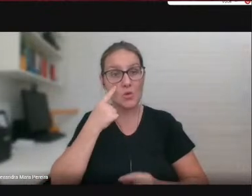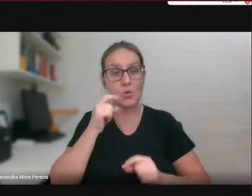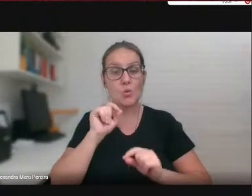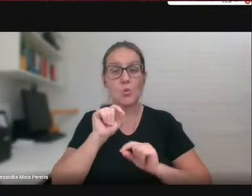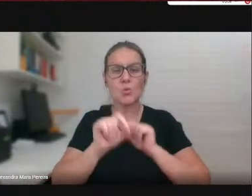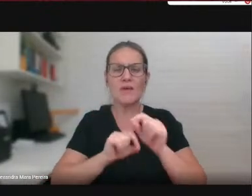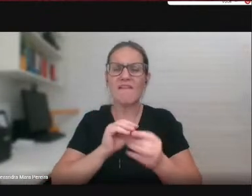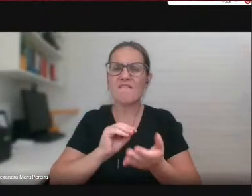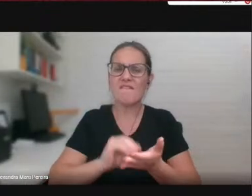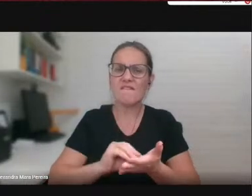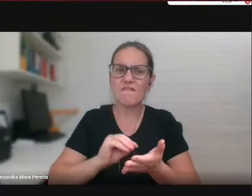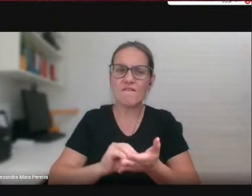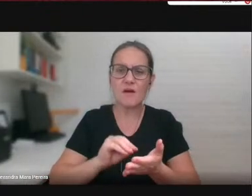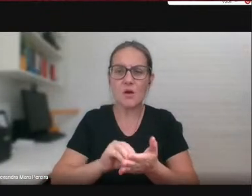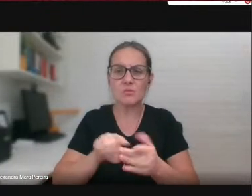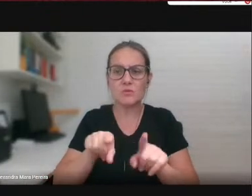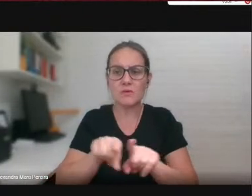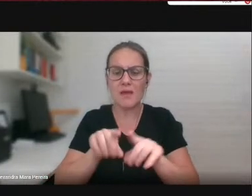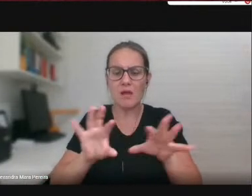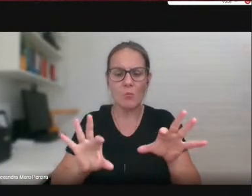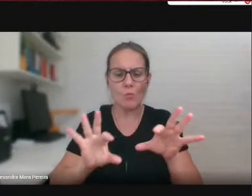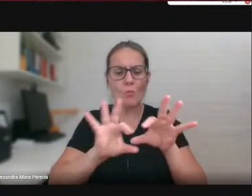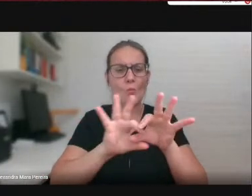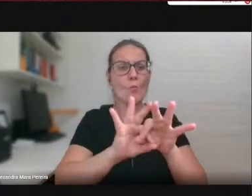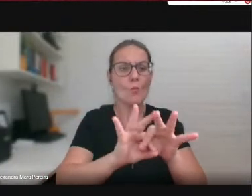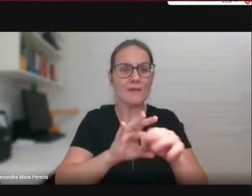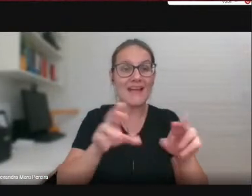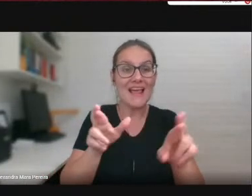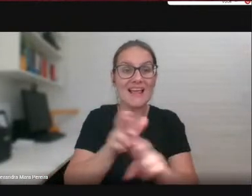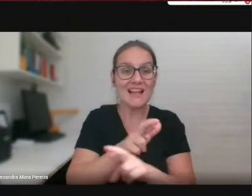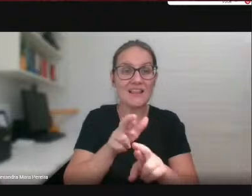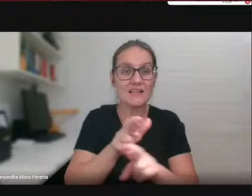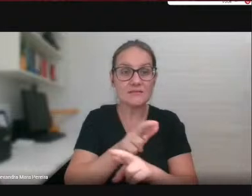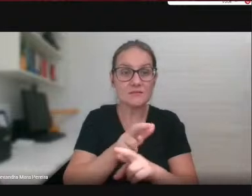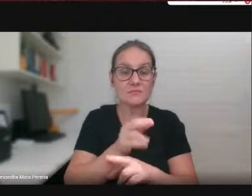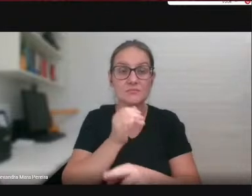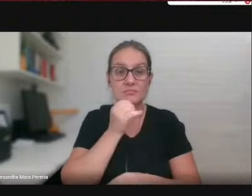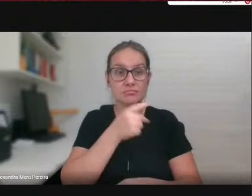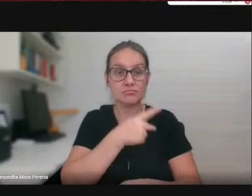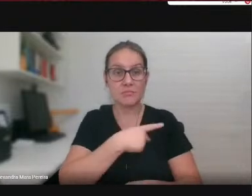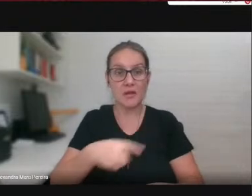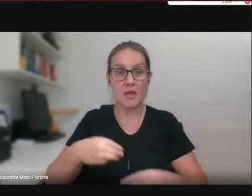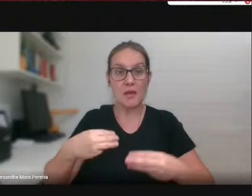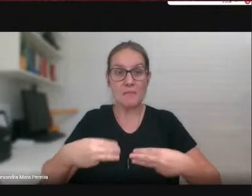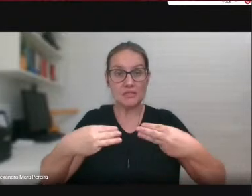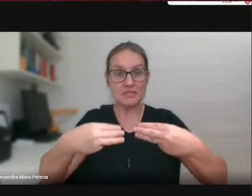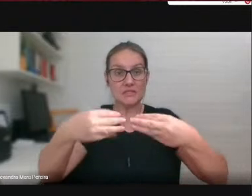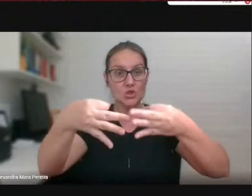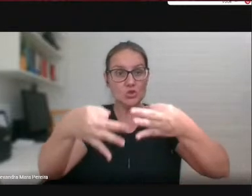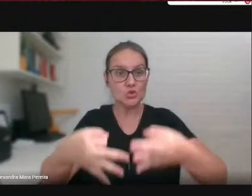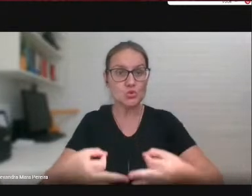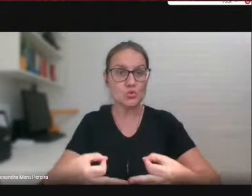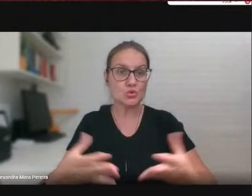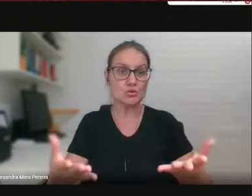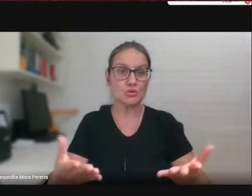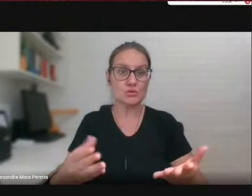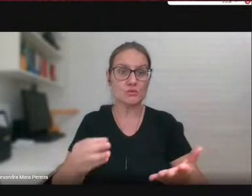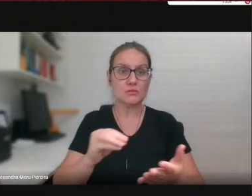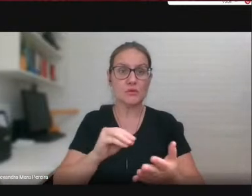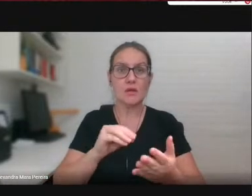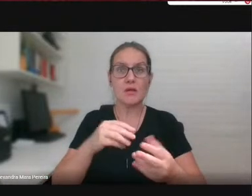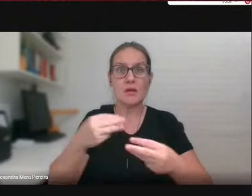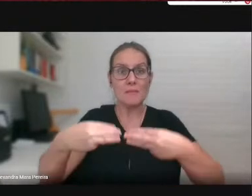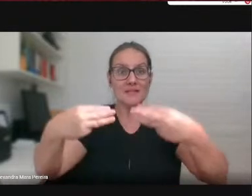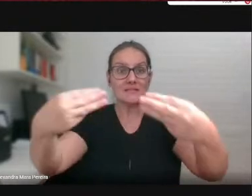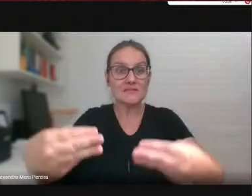falta muito grande de integração nessas políticas públicas. Por exemplo, o Ministério da Justiça, FUNAI, por exemplo, o Ministério do Meio Ambiente,